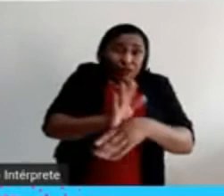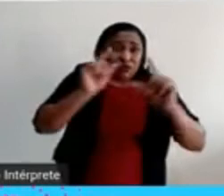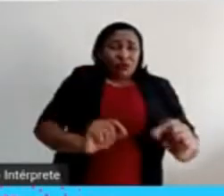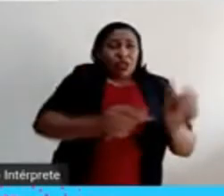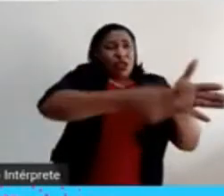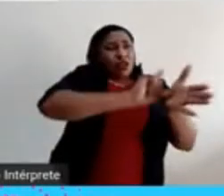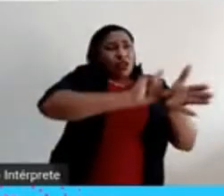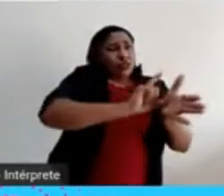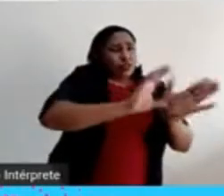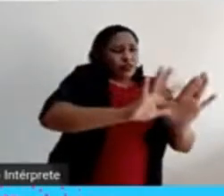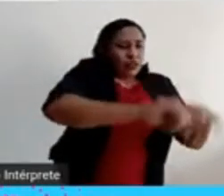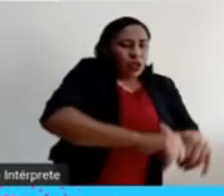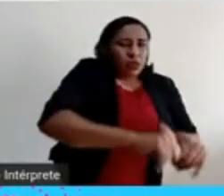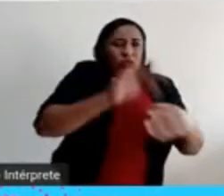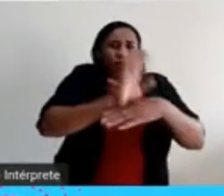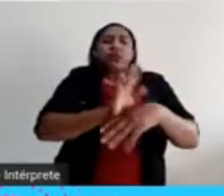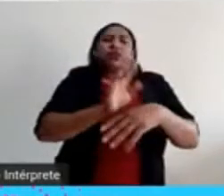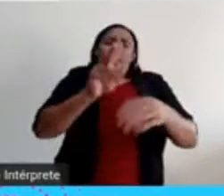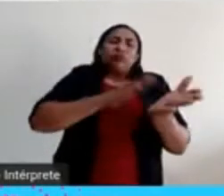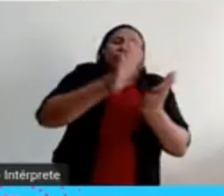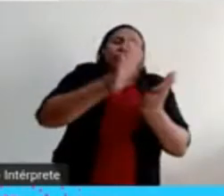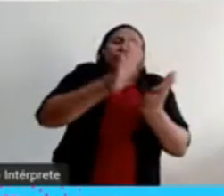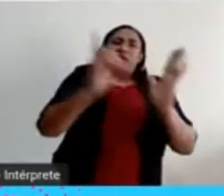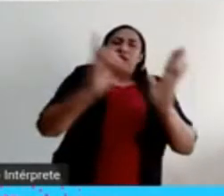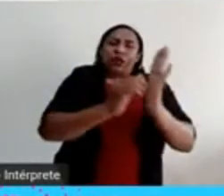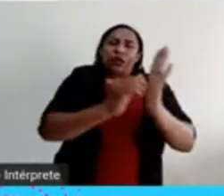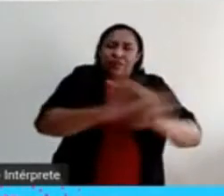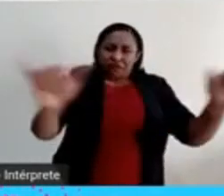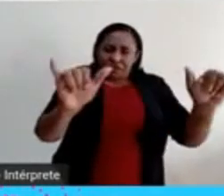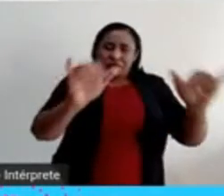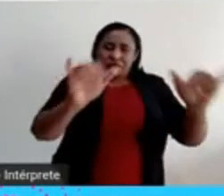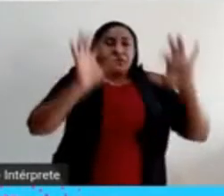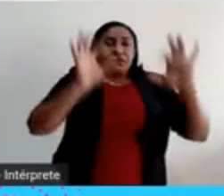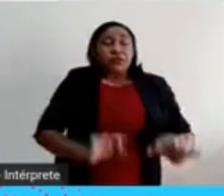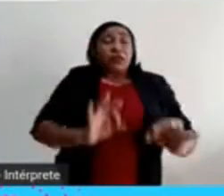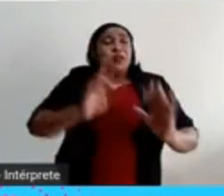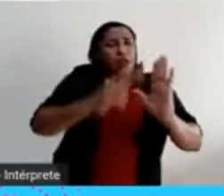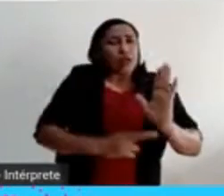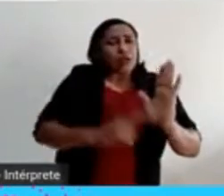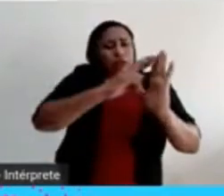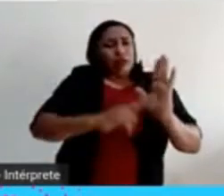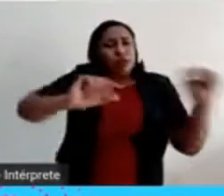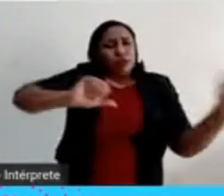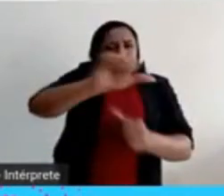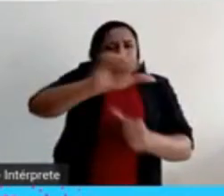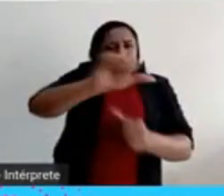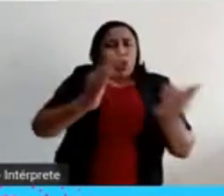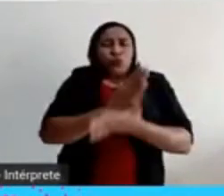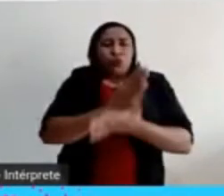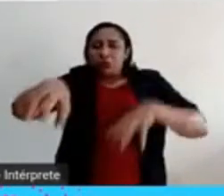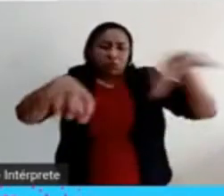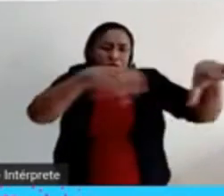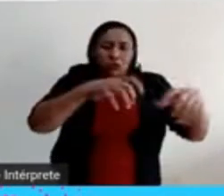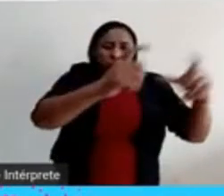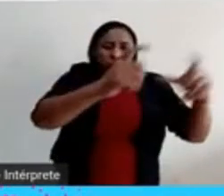estaremos publicando esse decreto, que estabelece o funcionamento e as regras para alguns setores. Isso tudo em